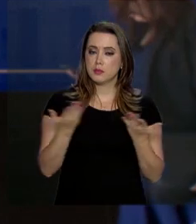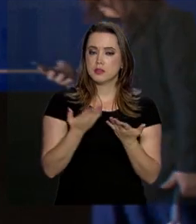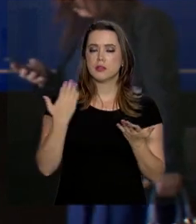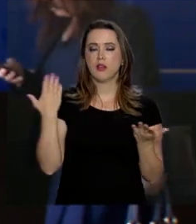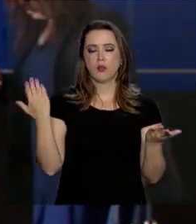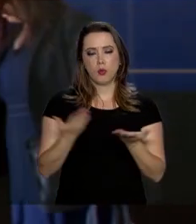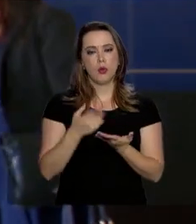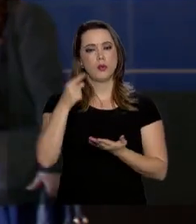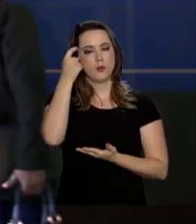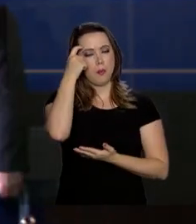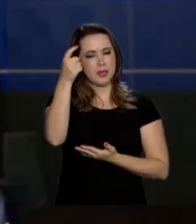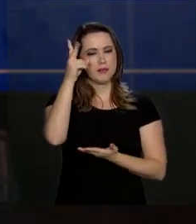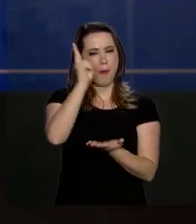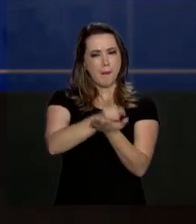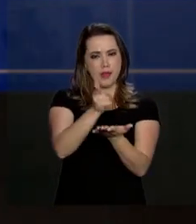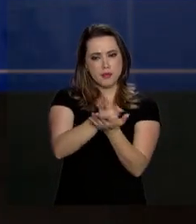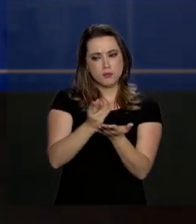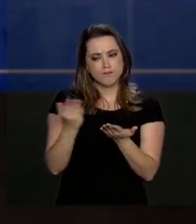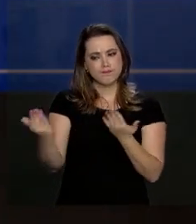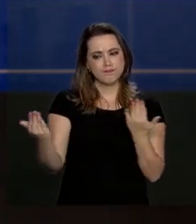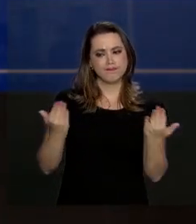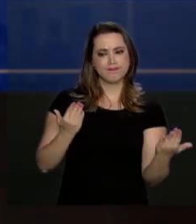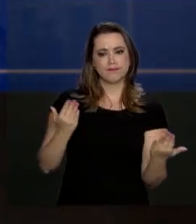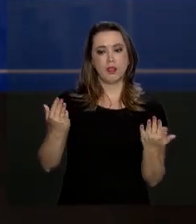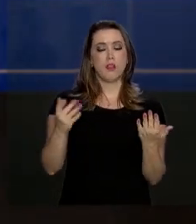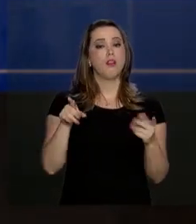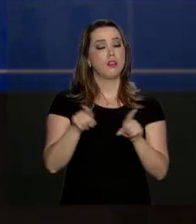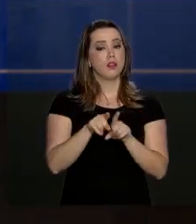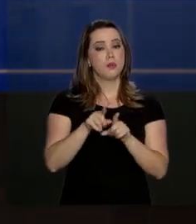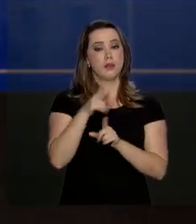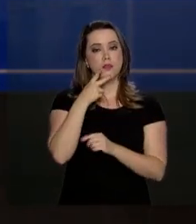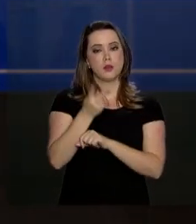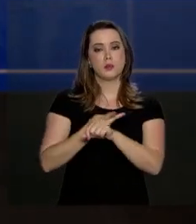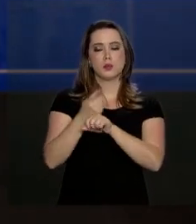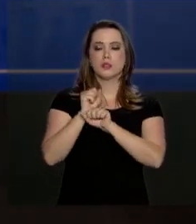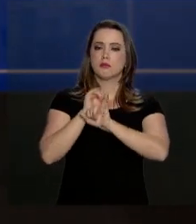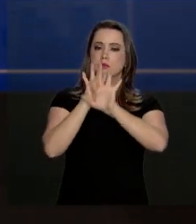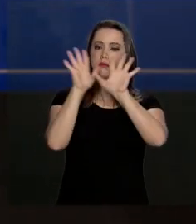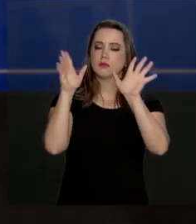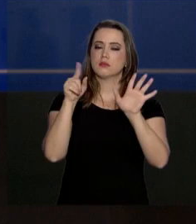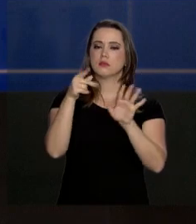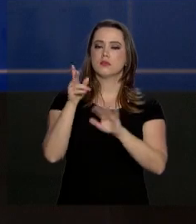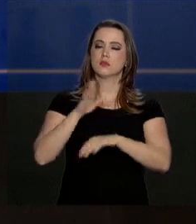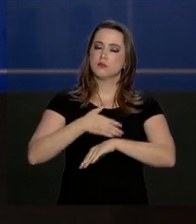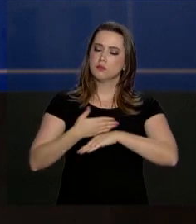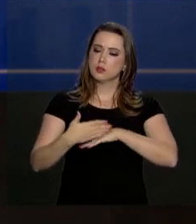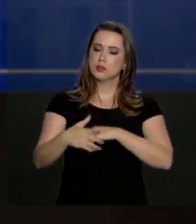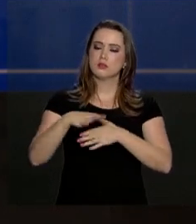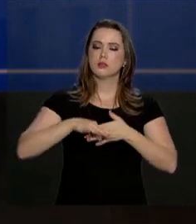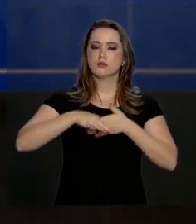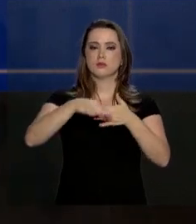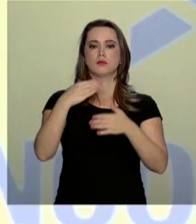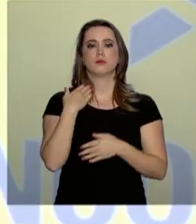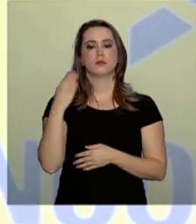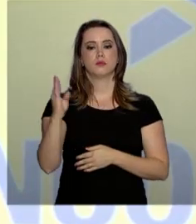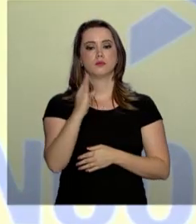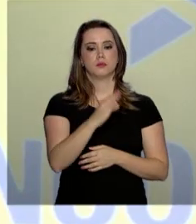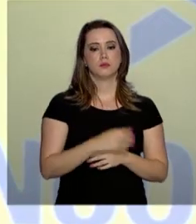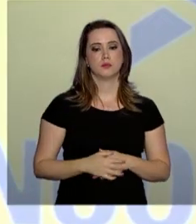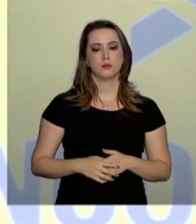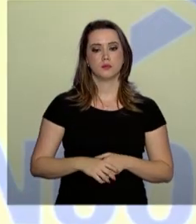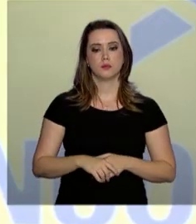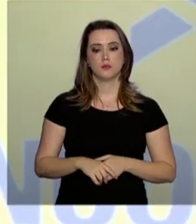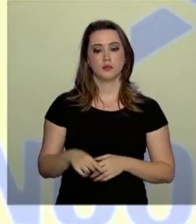acredita que a forma de pensar é parecida. Novaes também disse que vai buscar transparência enquanto estiver no comando do banco. O